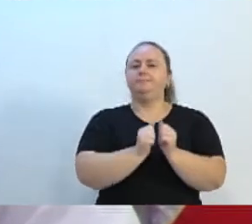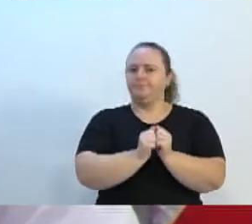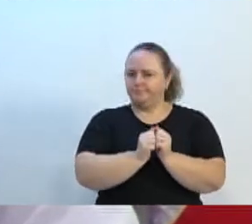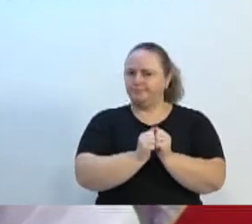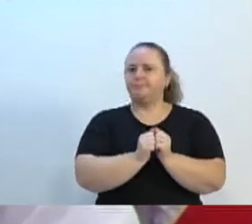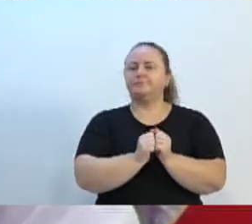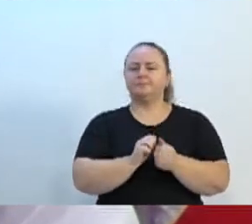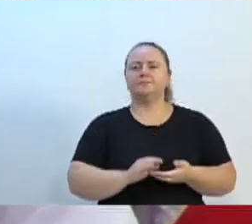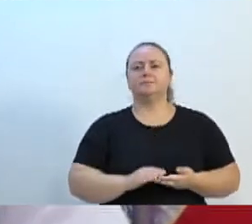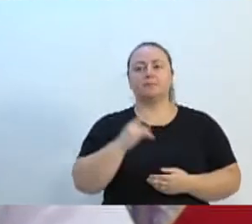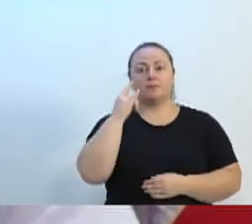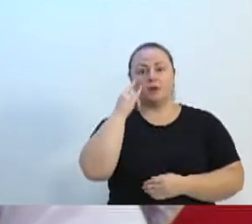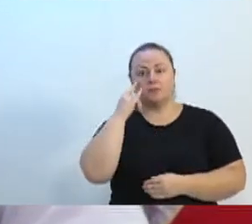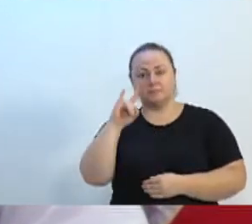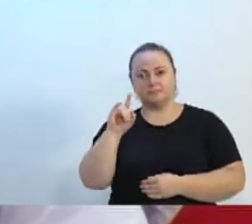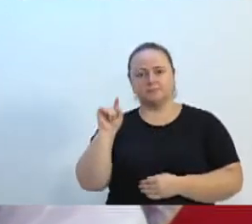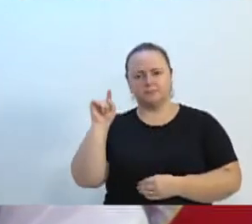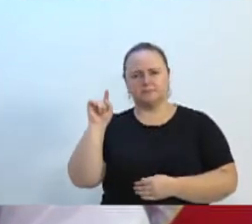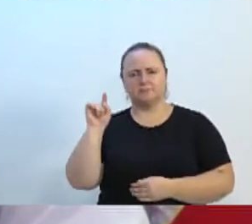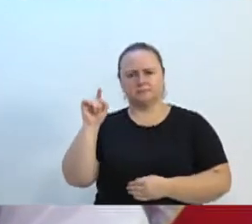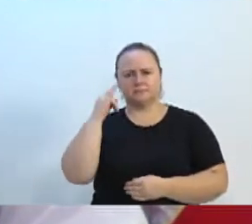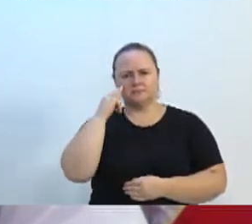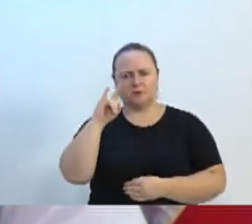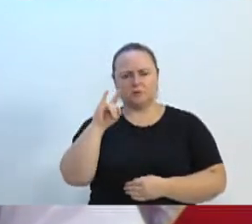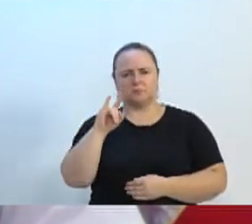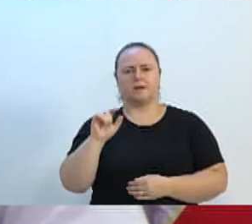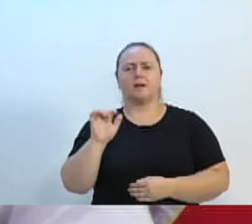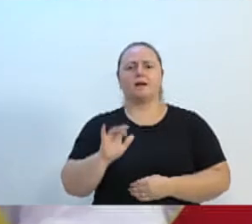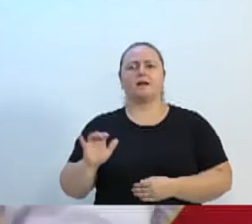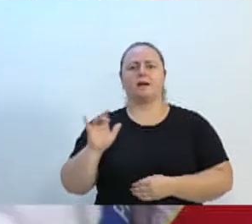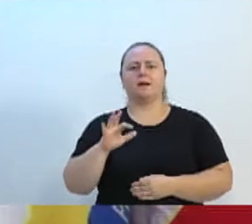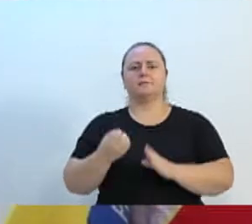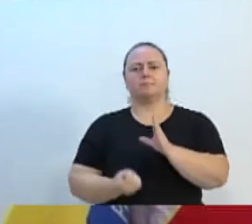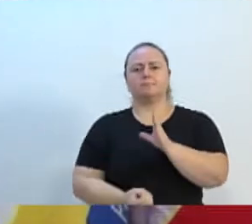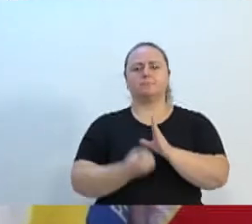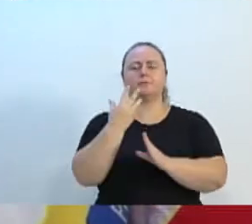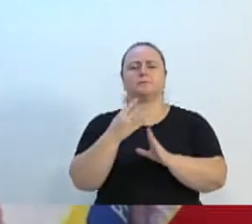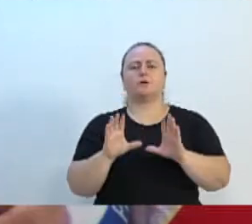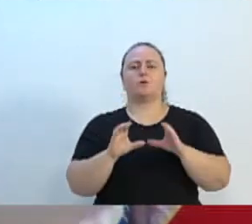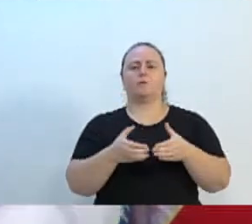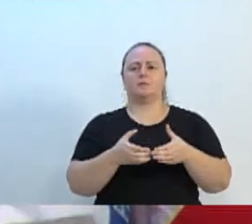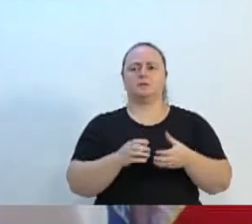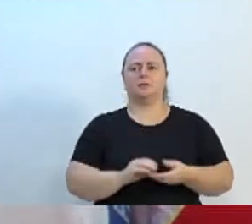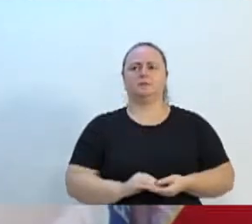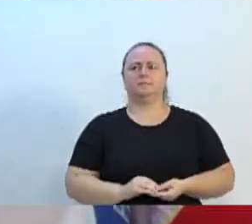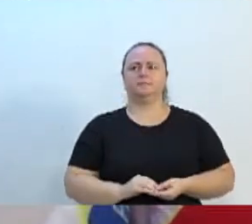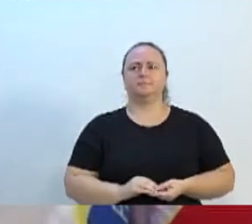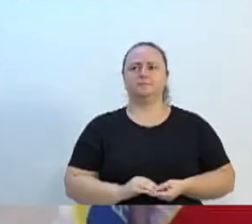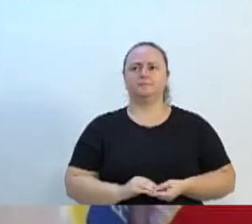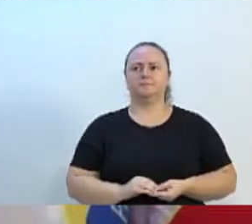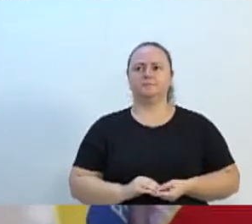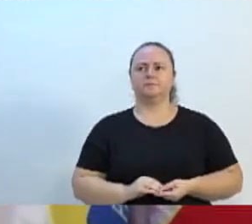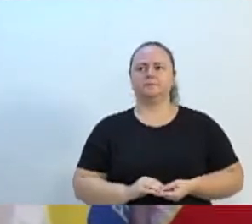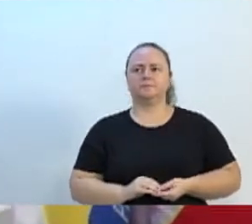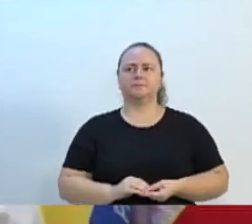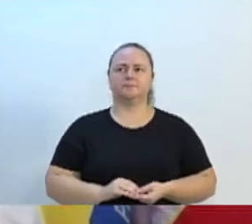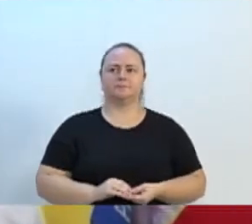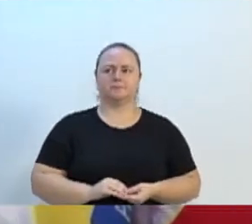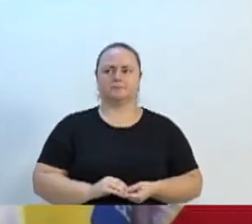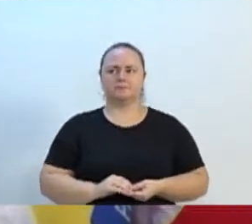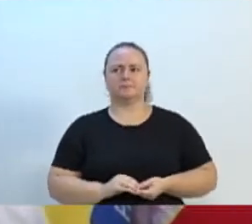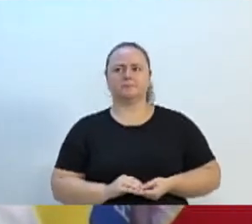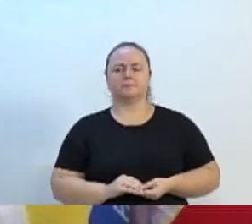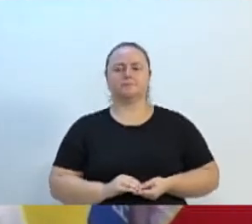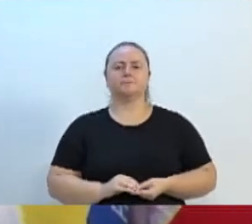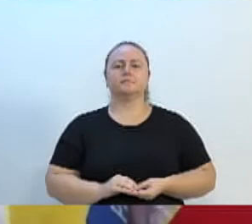E a última ali, puder dar uma parada ali, a ata de fundação da comissão. Antes de eu dar uma parte, vereador Gilson, eu vou lhe dar